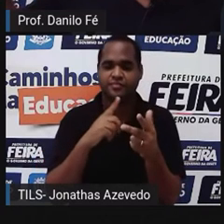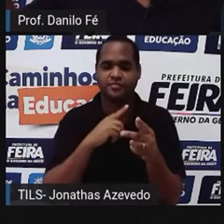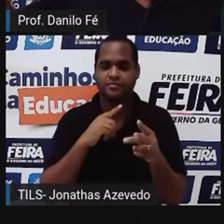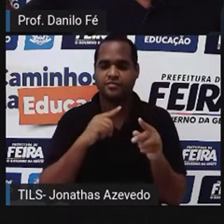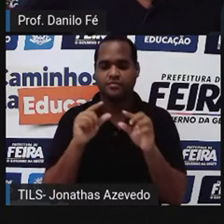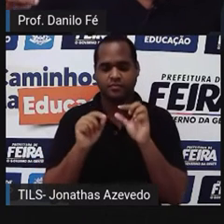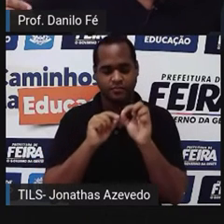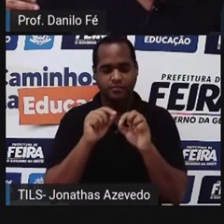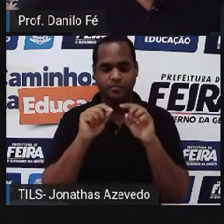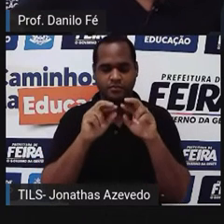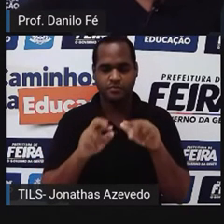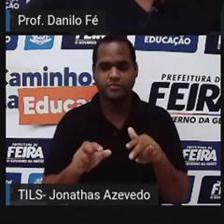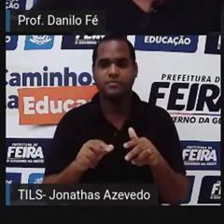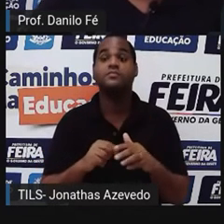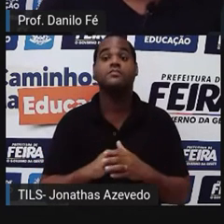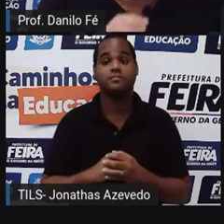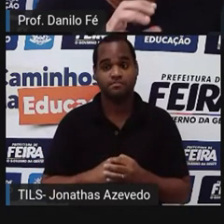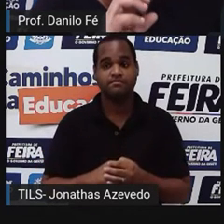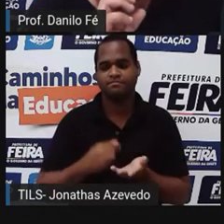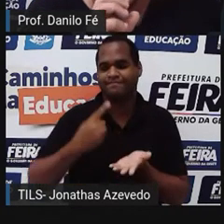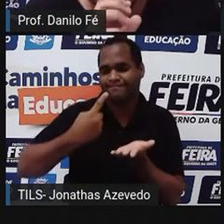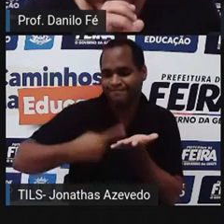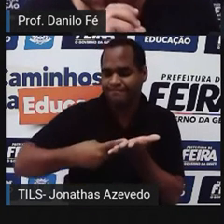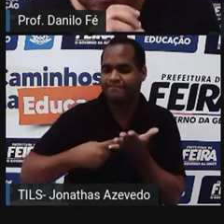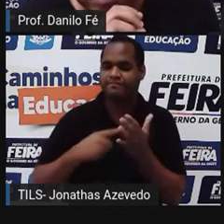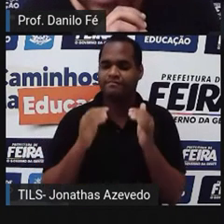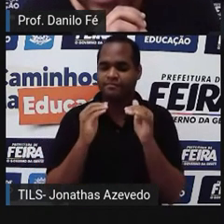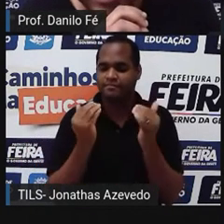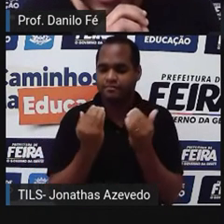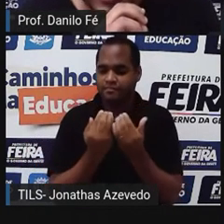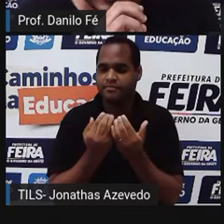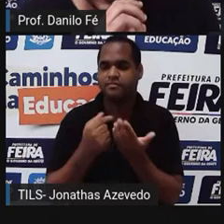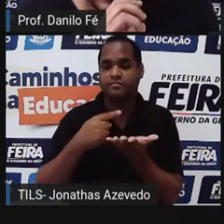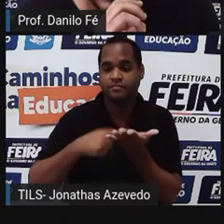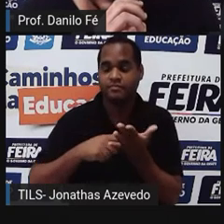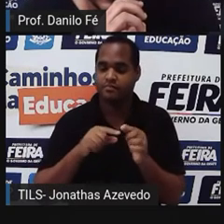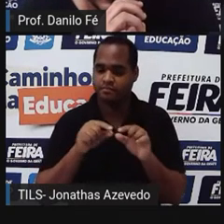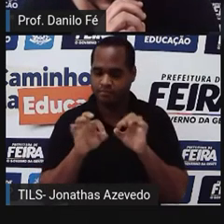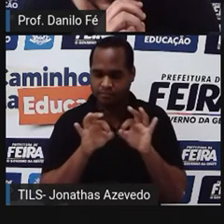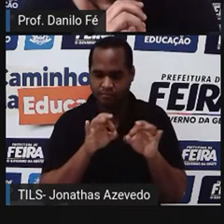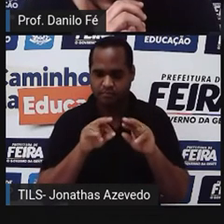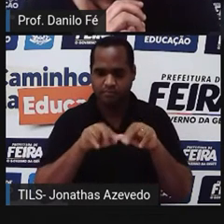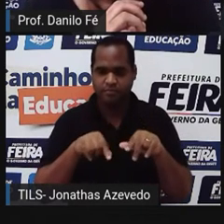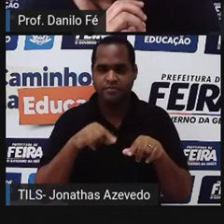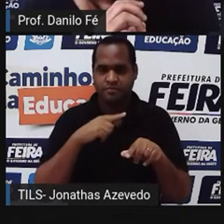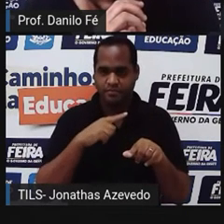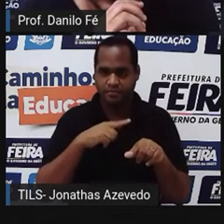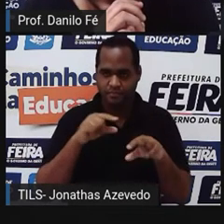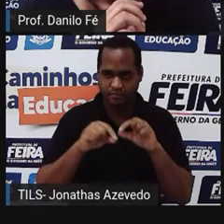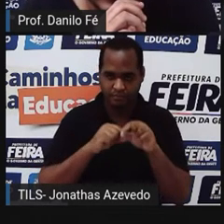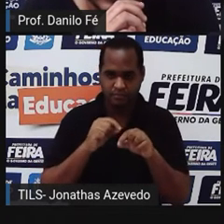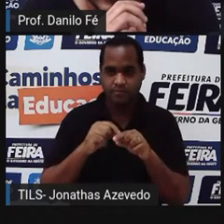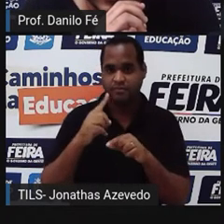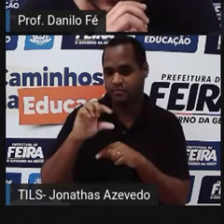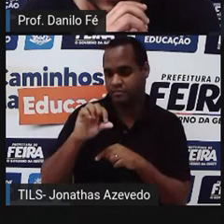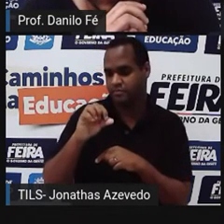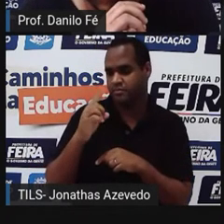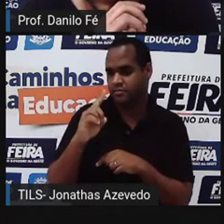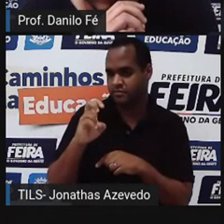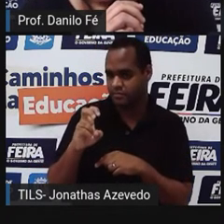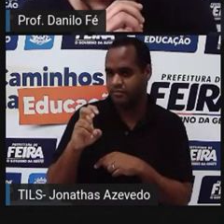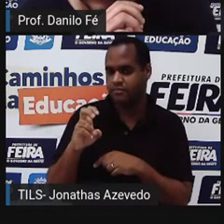de revogação do pacto colonial, ele culmina em 1815,